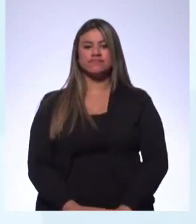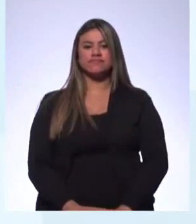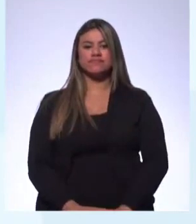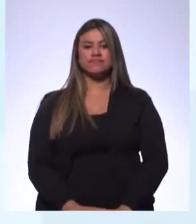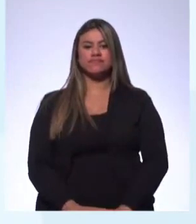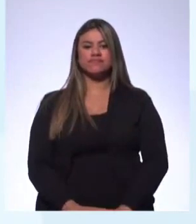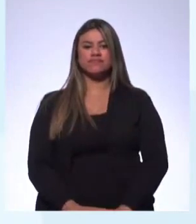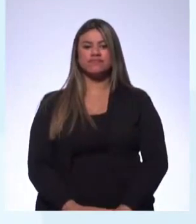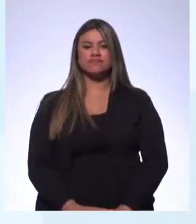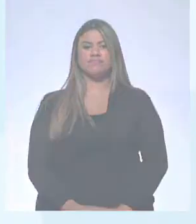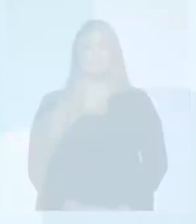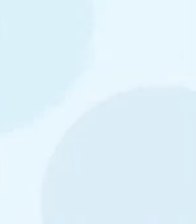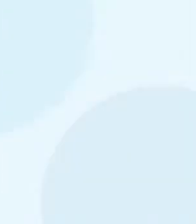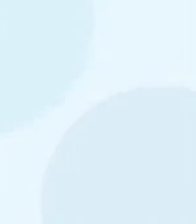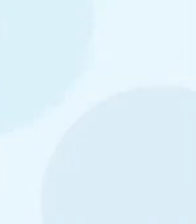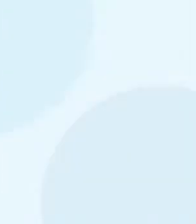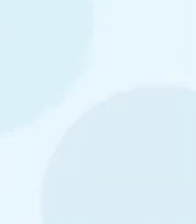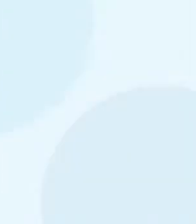volta.